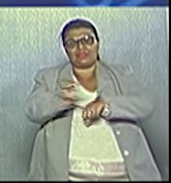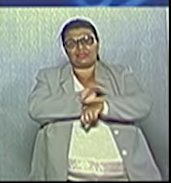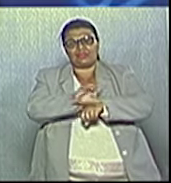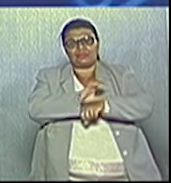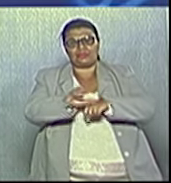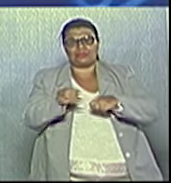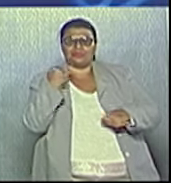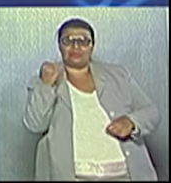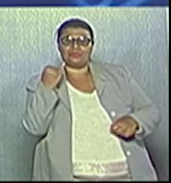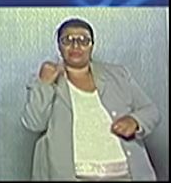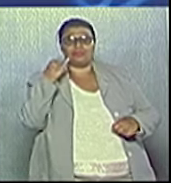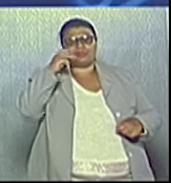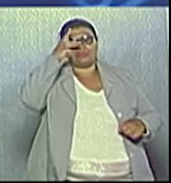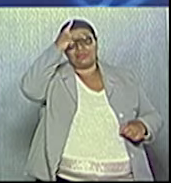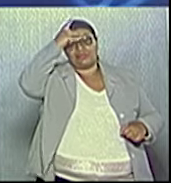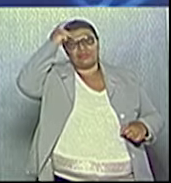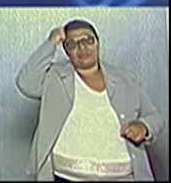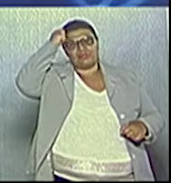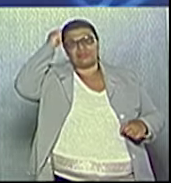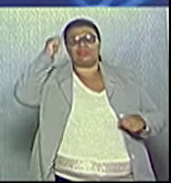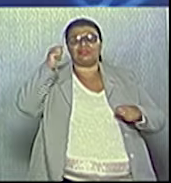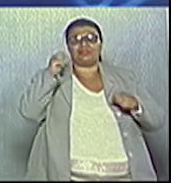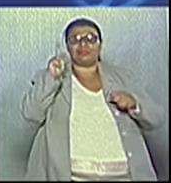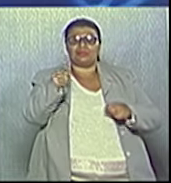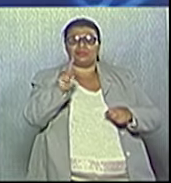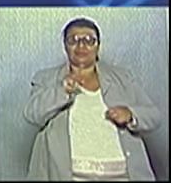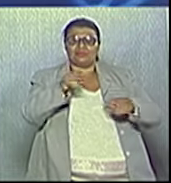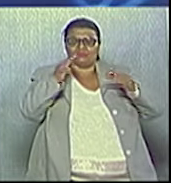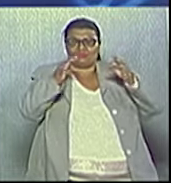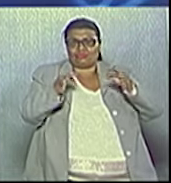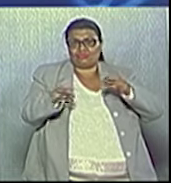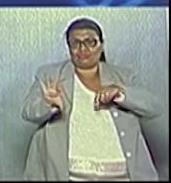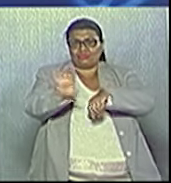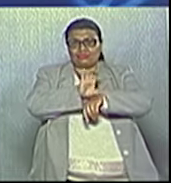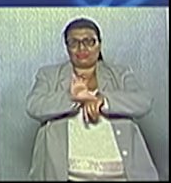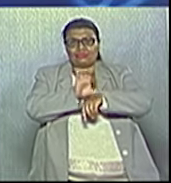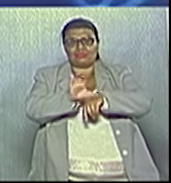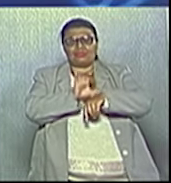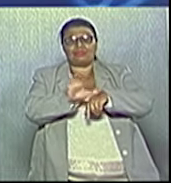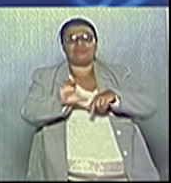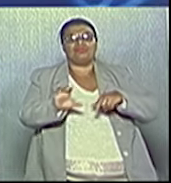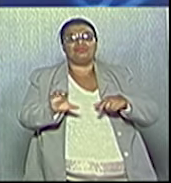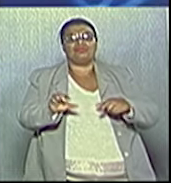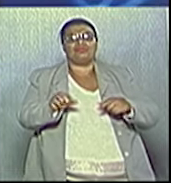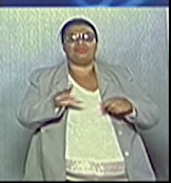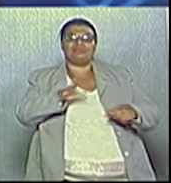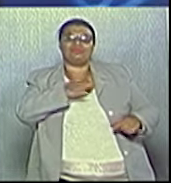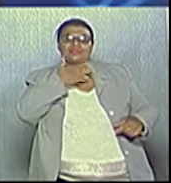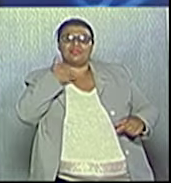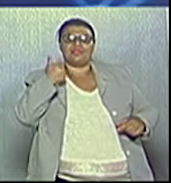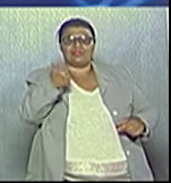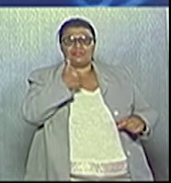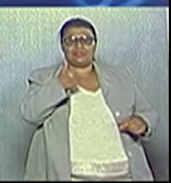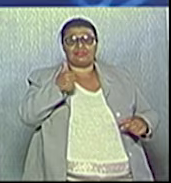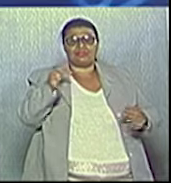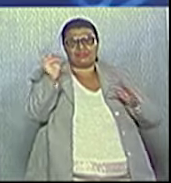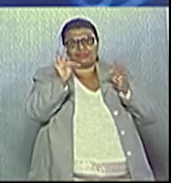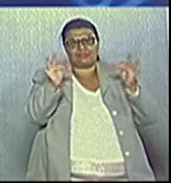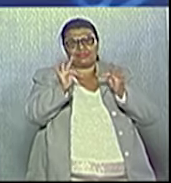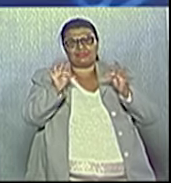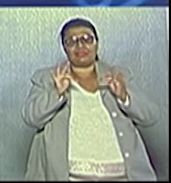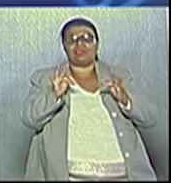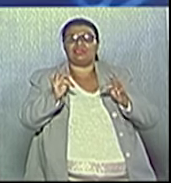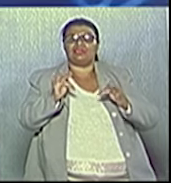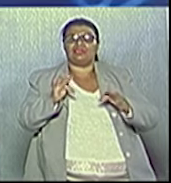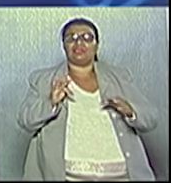É importante para nós termos um professor qualificado, termos um professor satisfeito, coisa que na